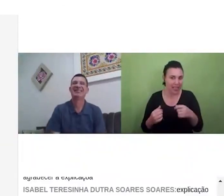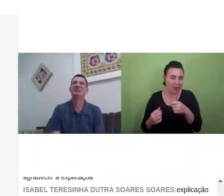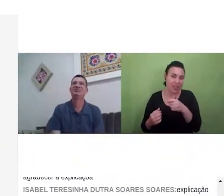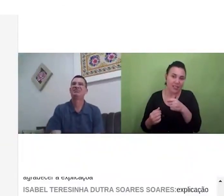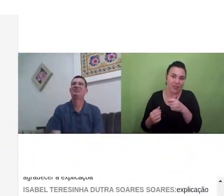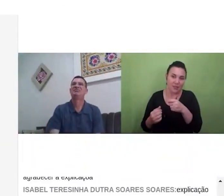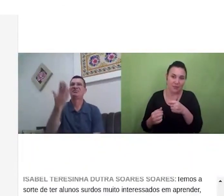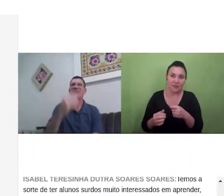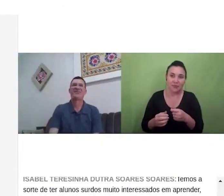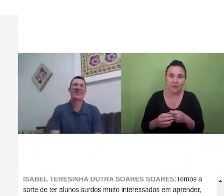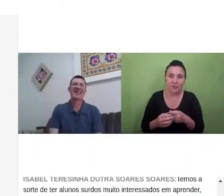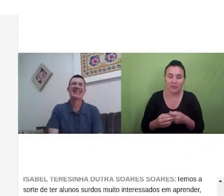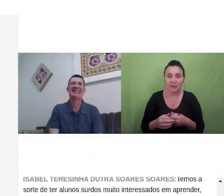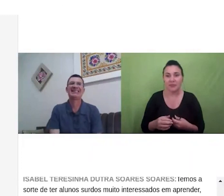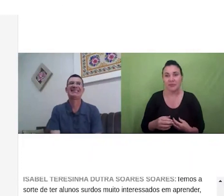obrigada eu que agradeço